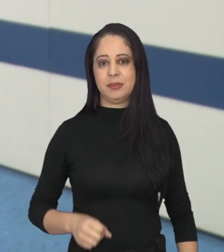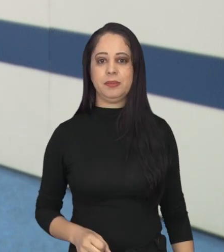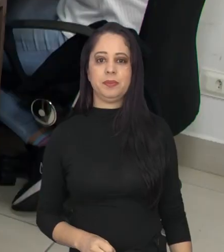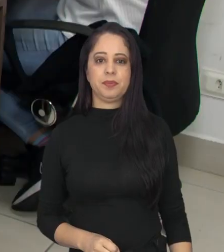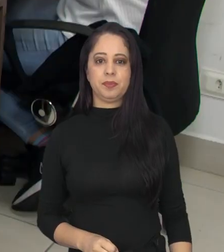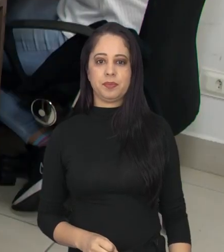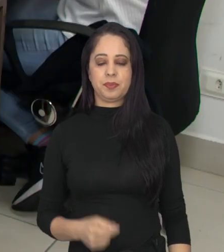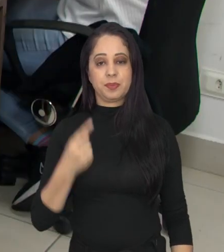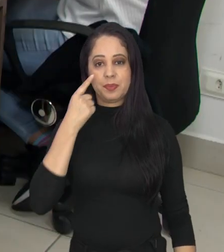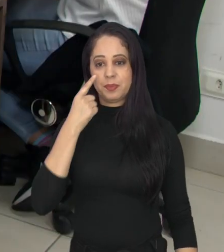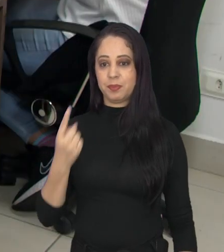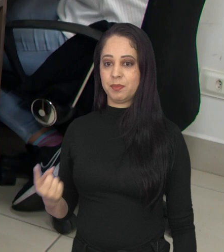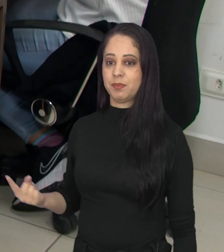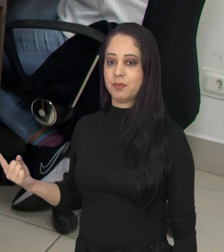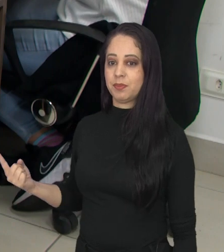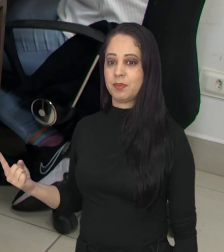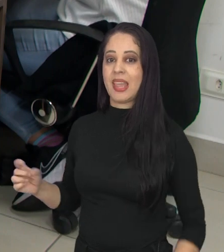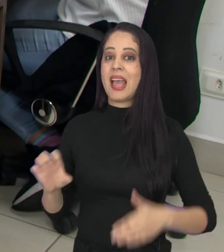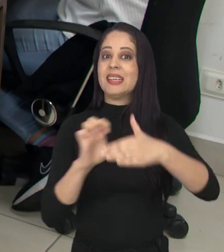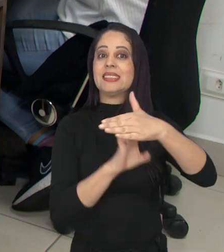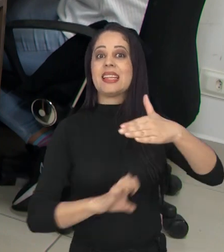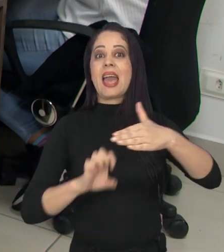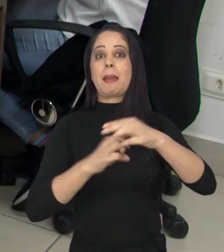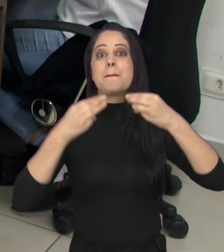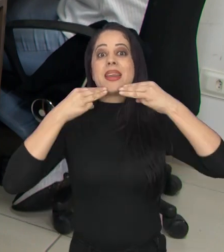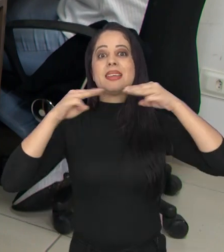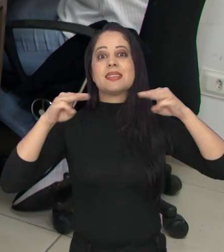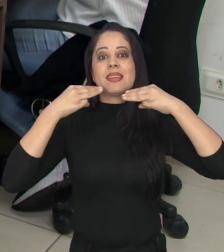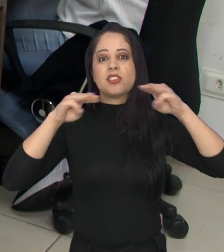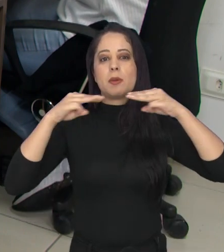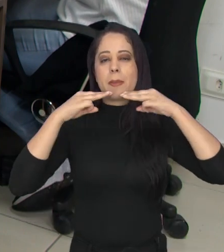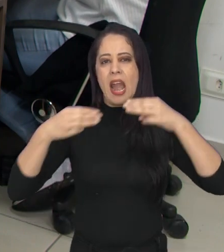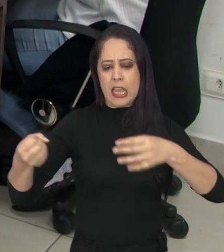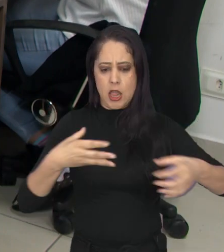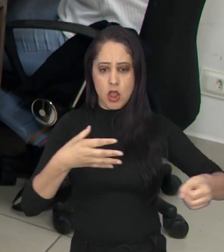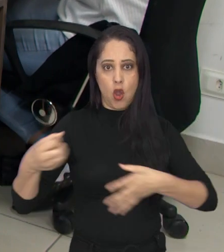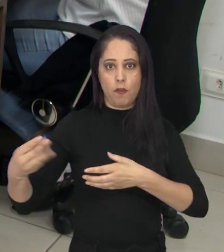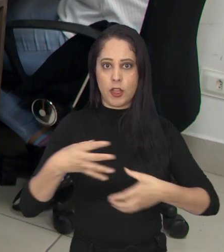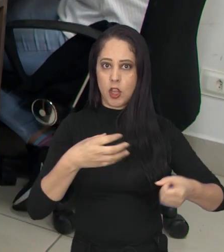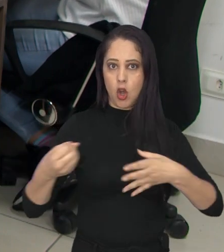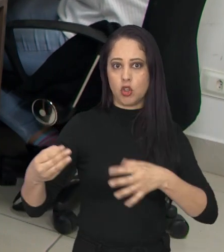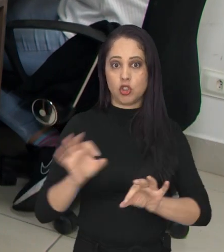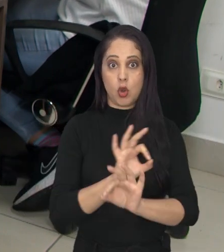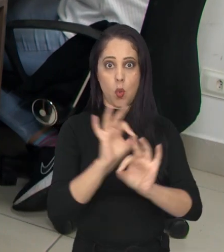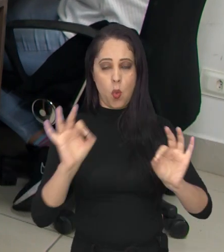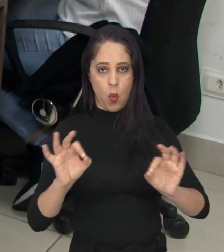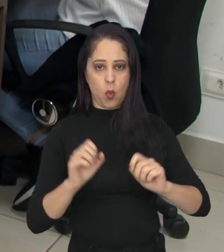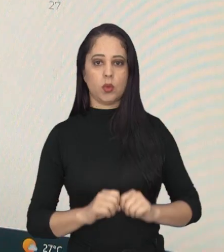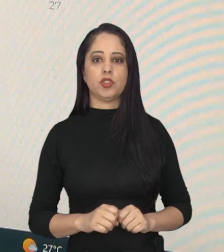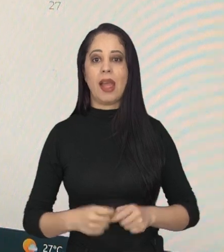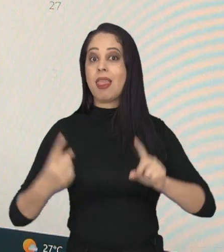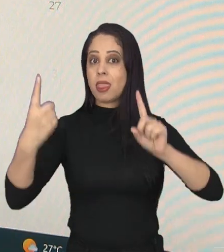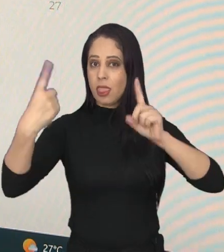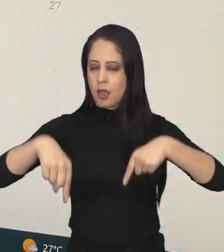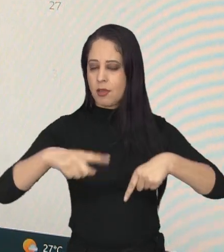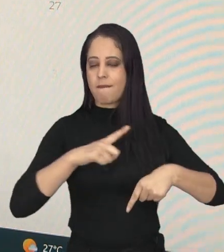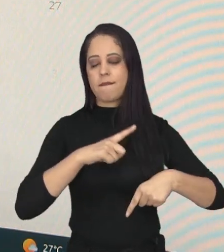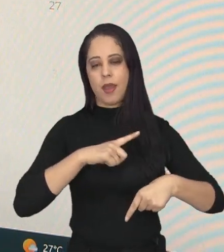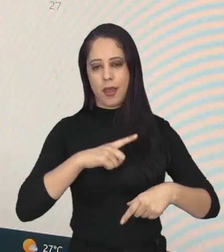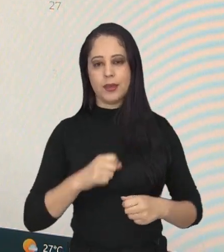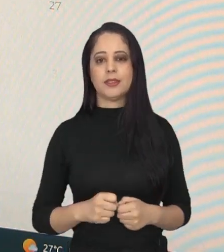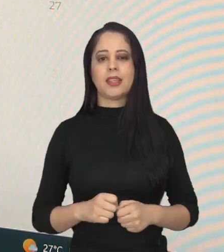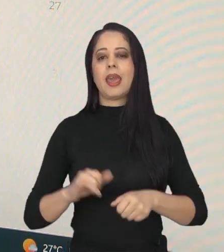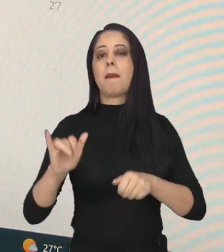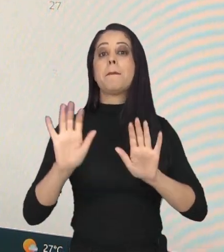seguir. Nesta agência de marketing, a inovação vem em primeiro lugar. Os desafios vividos por aqui se